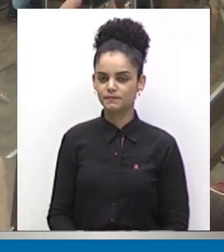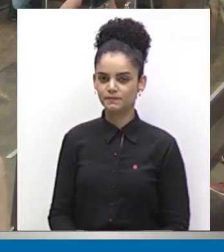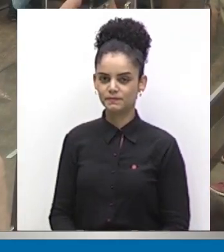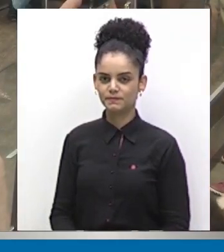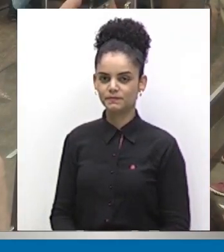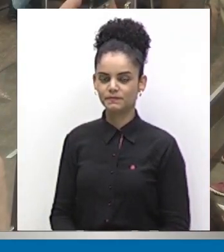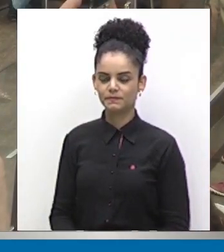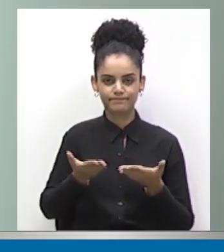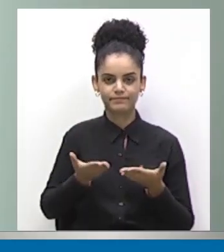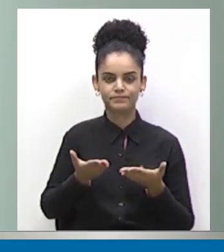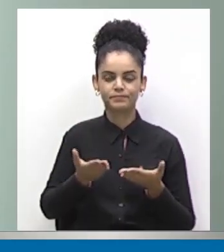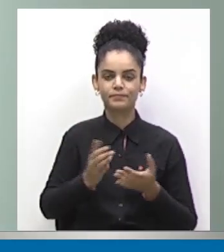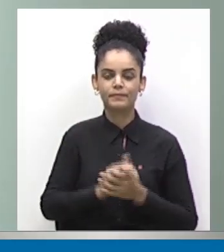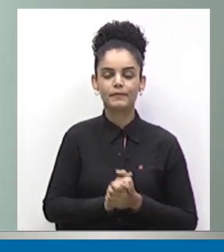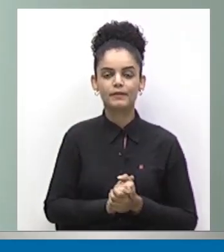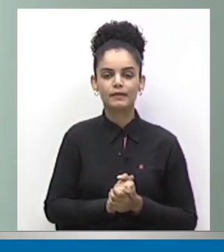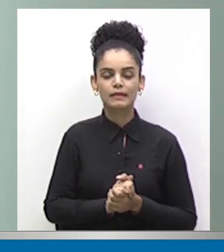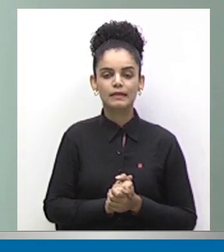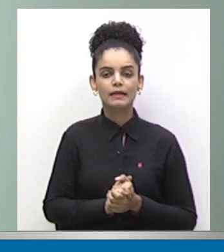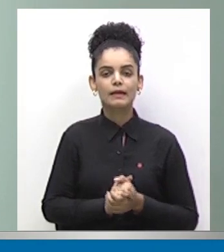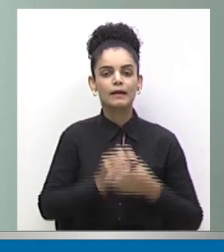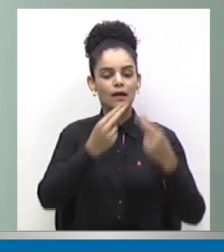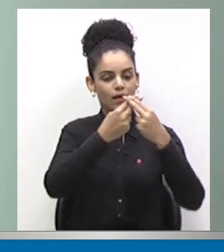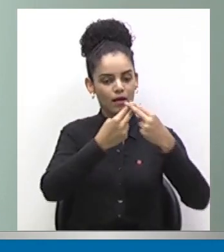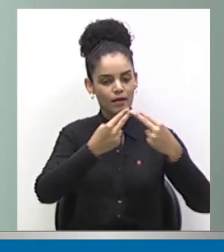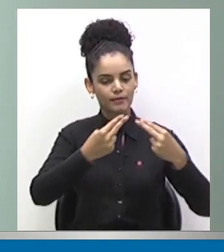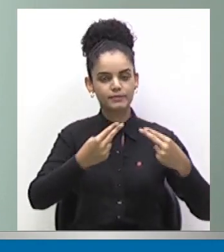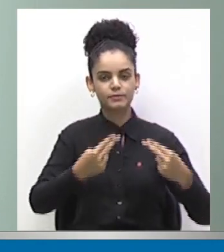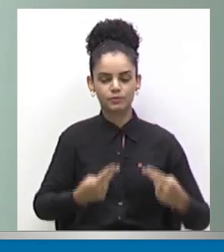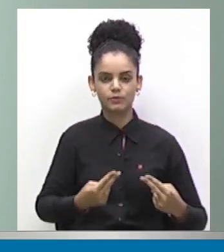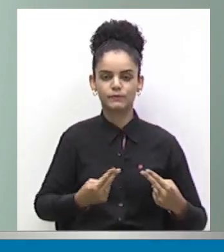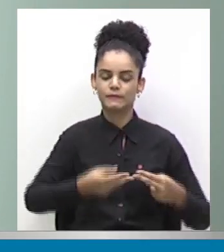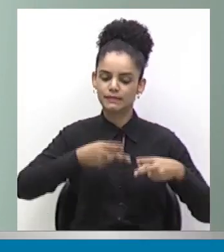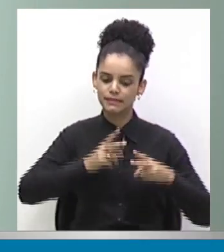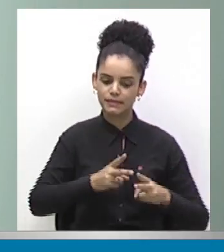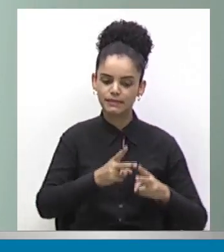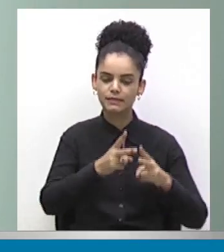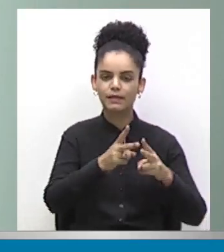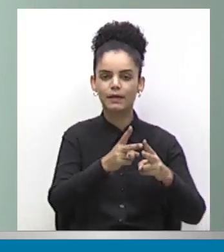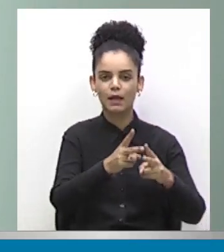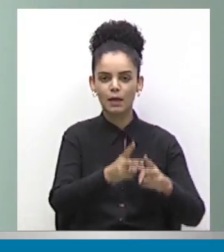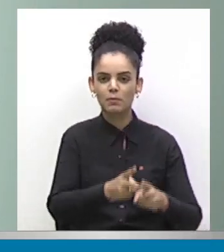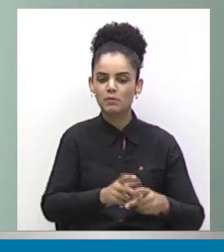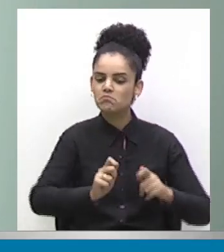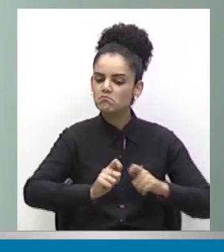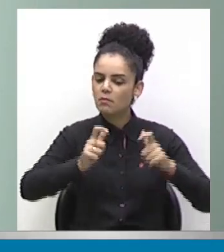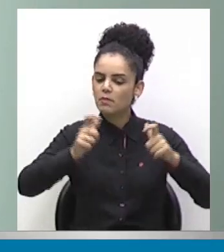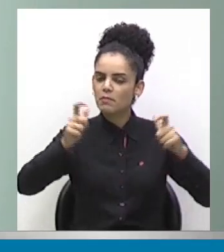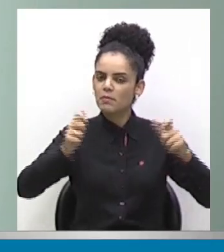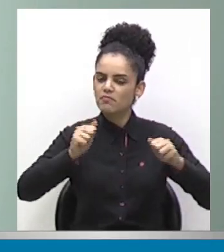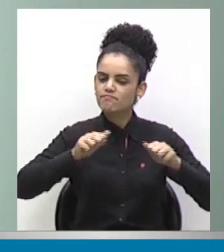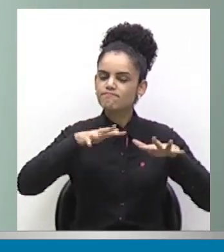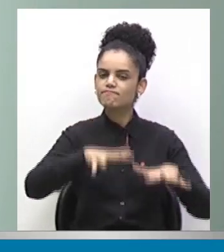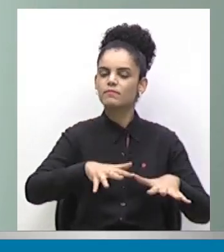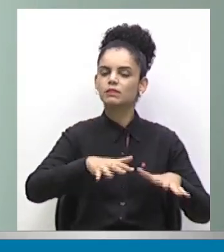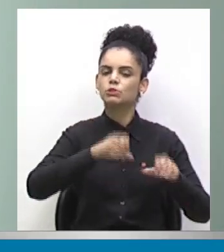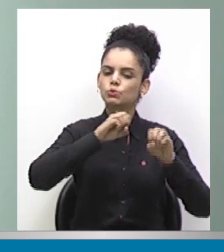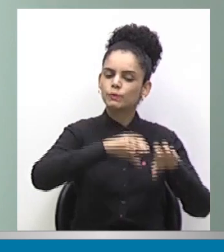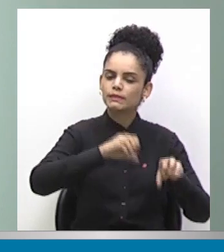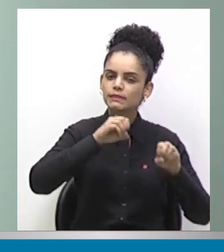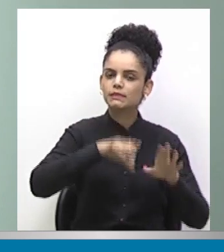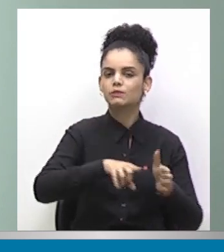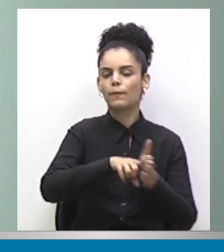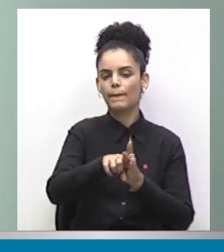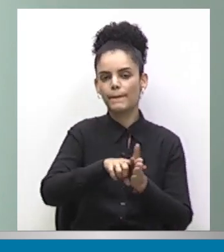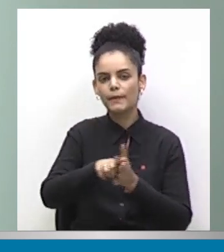A Unimontes busca sempre ampliar suas ações no ensino, pesquisa, extensão,